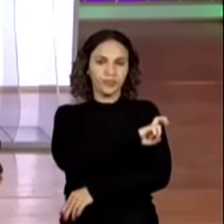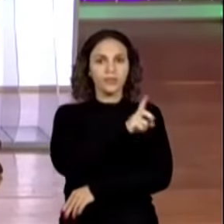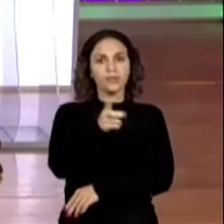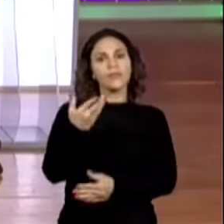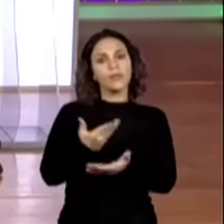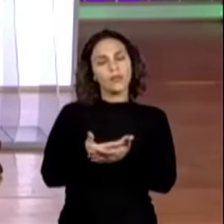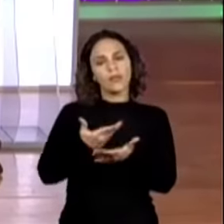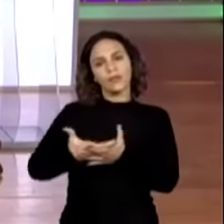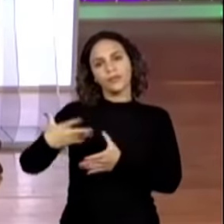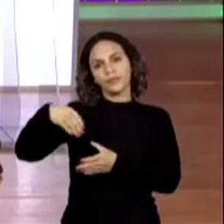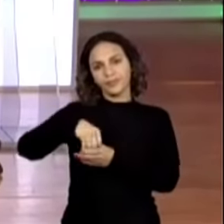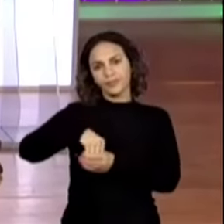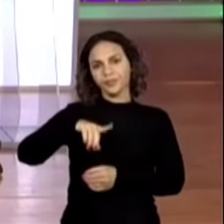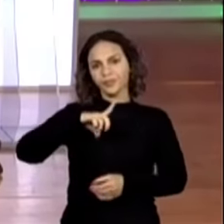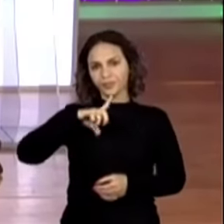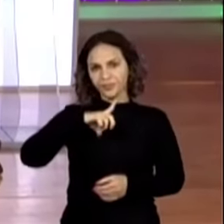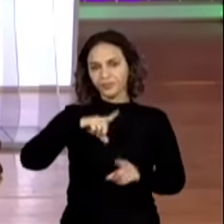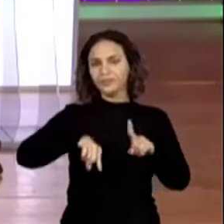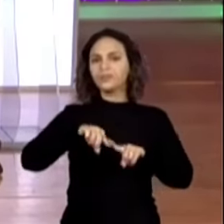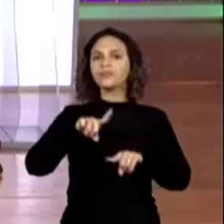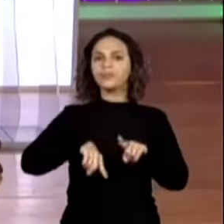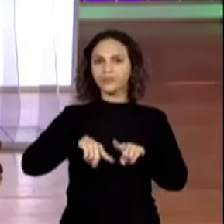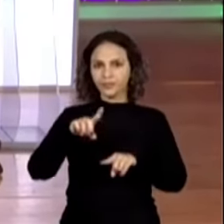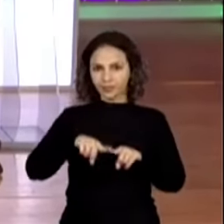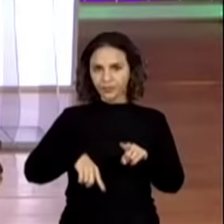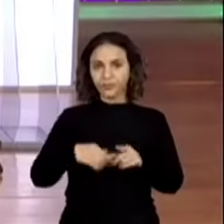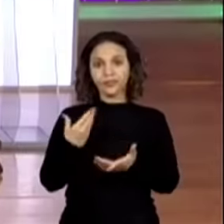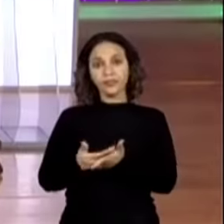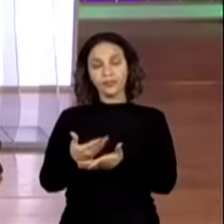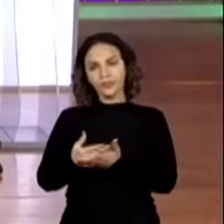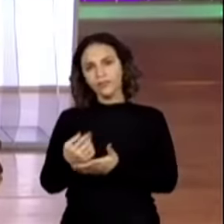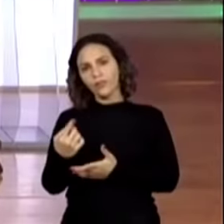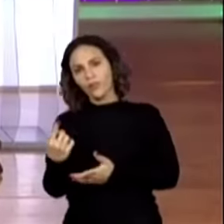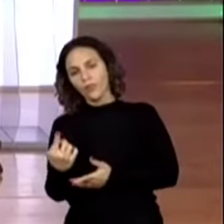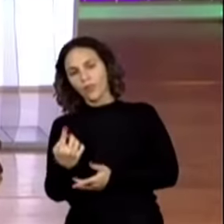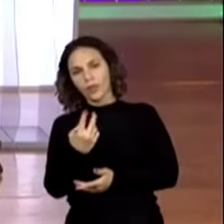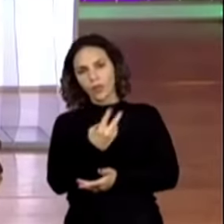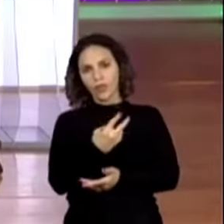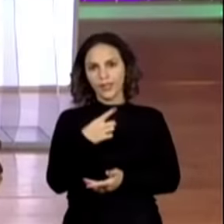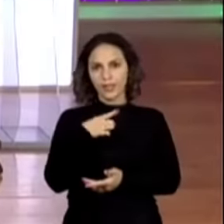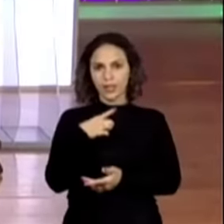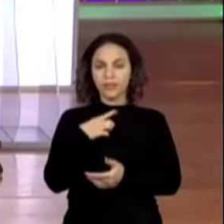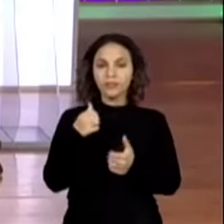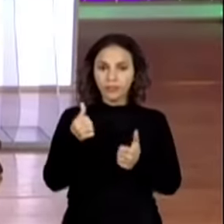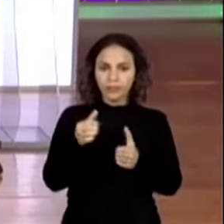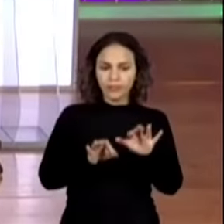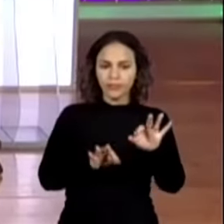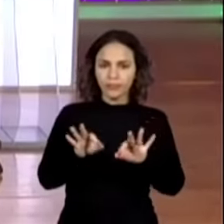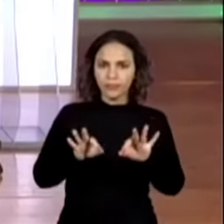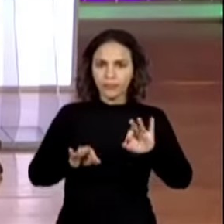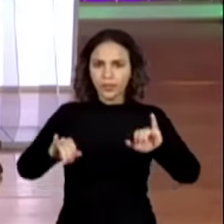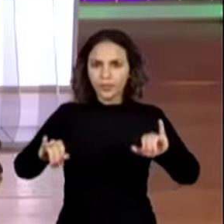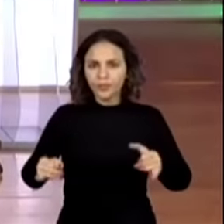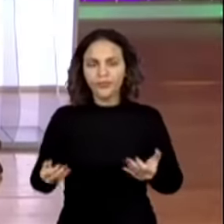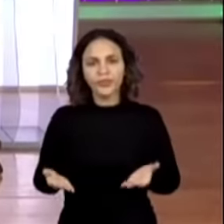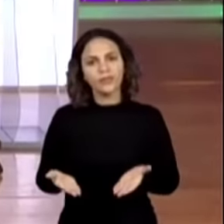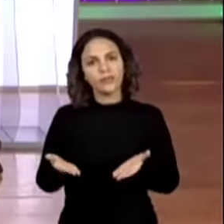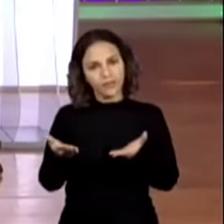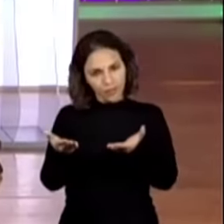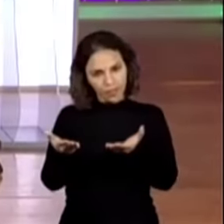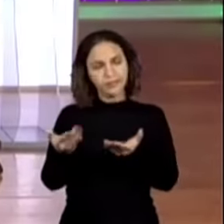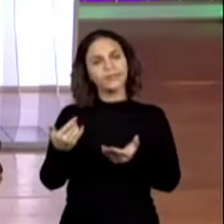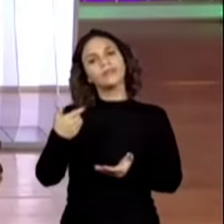contém lá o material de vocês, aula número 1 e 2. Tudo bem? Dá para todo mundo se organizar aí? E enquanto